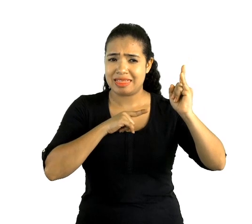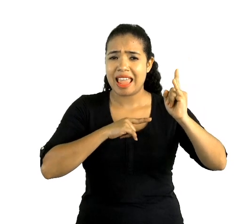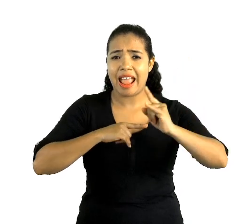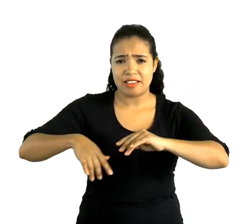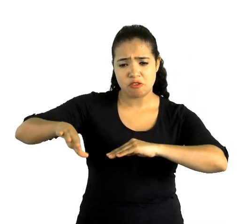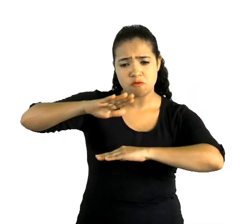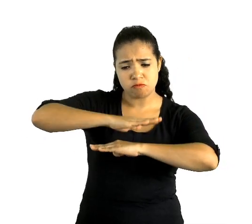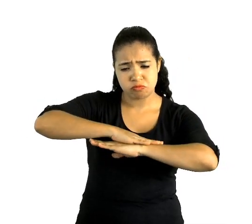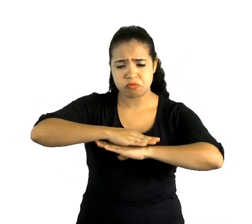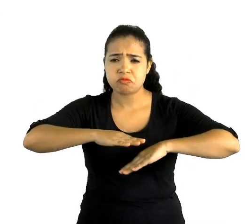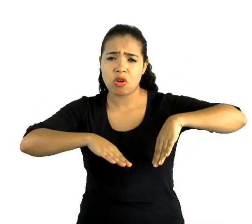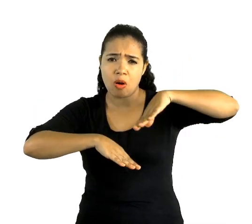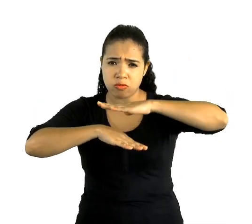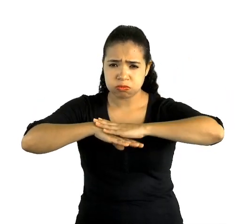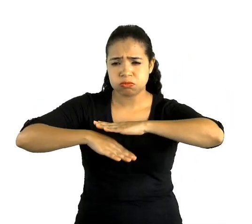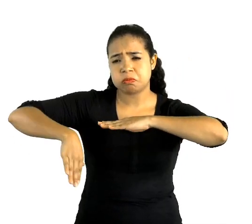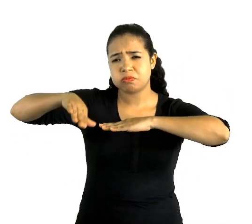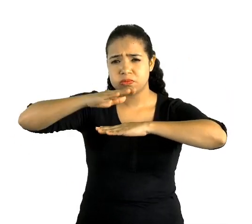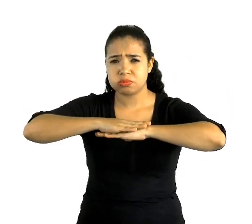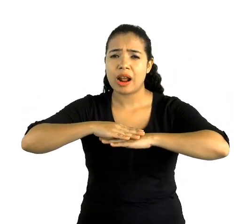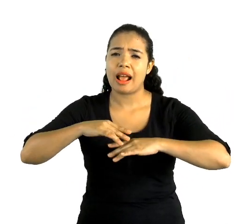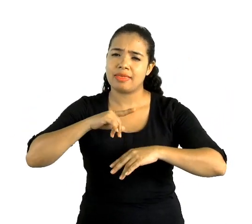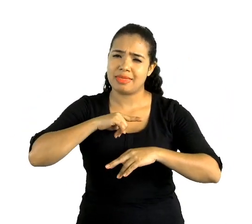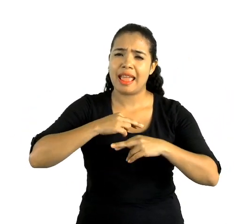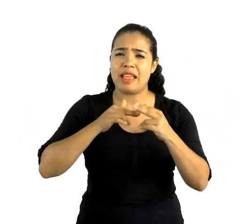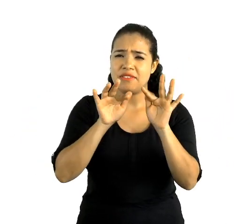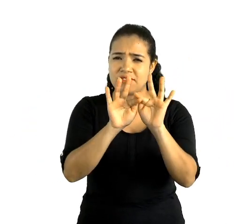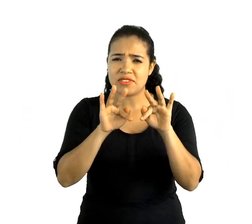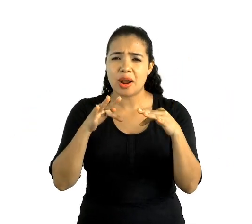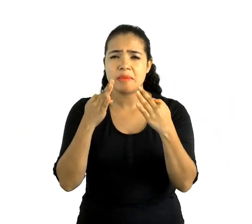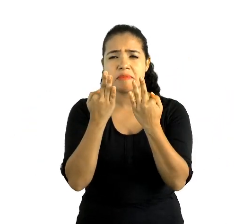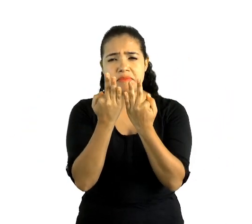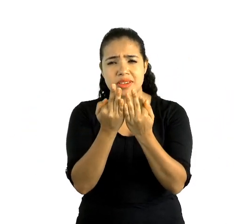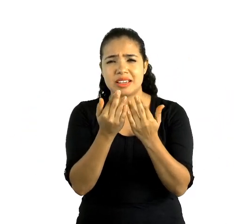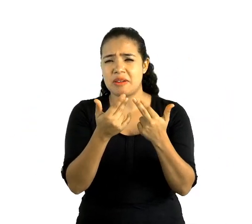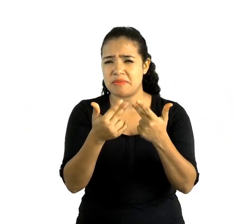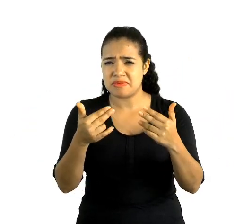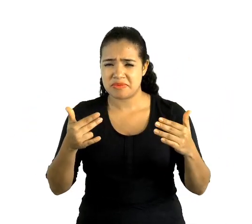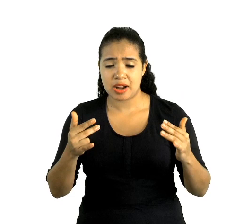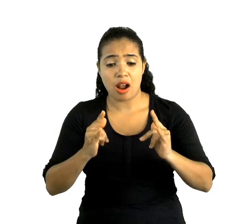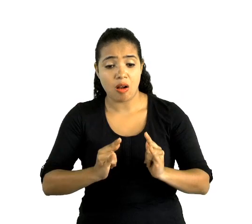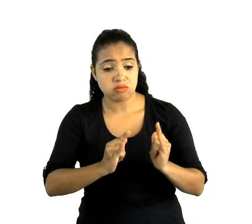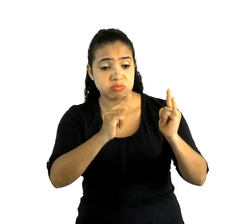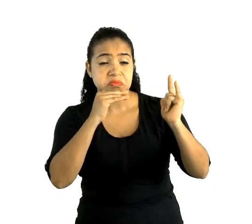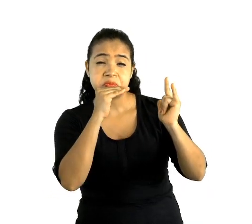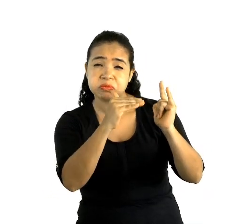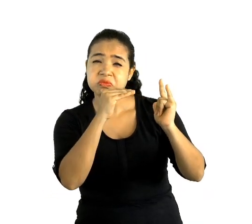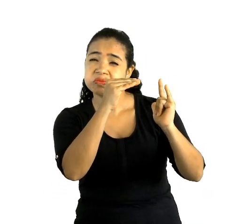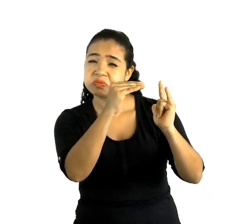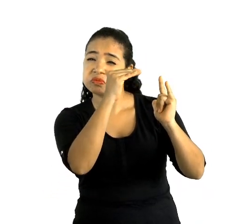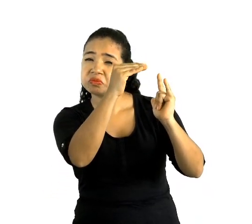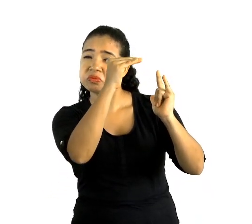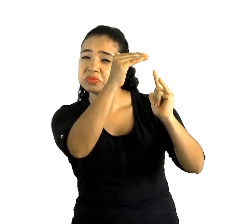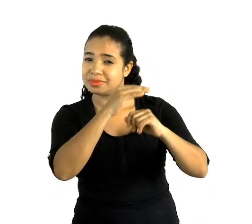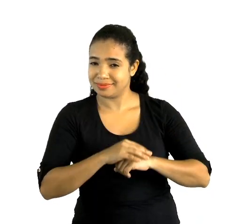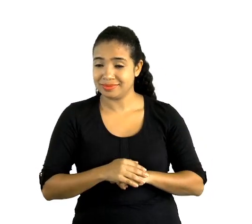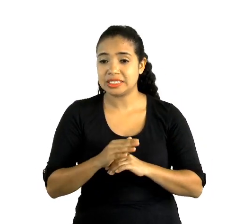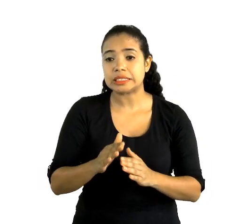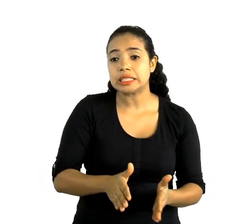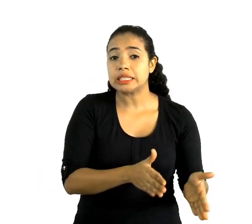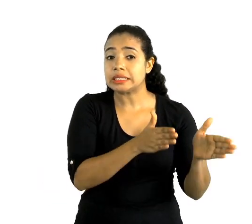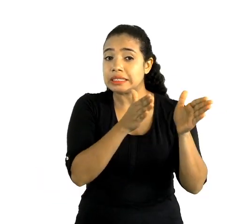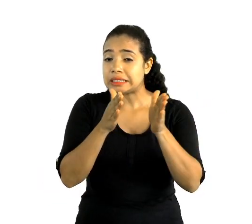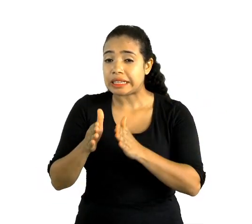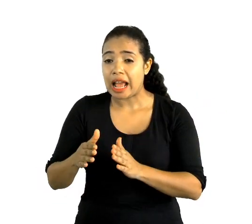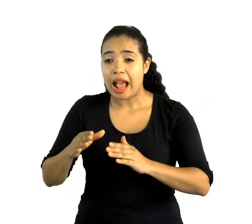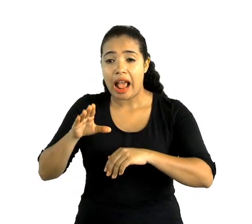apartamentos e moram várias famílias. E a última casa da foto, nós vemos um íngulo, que é uma